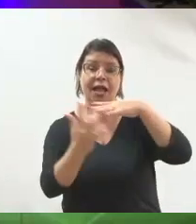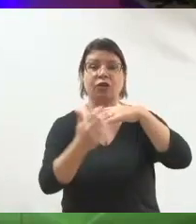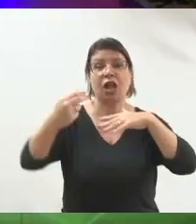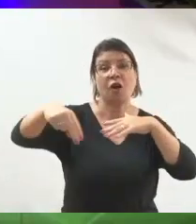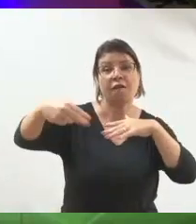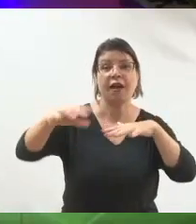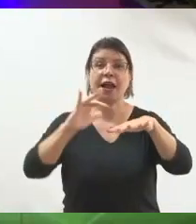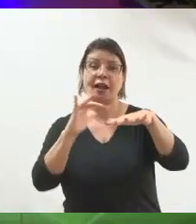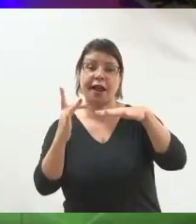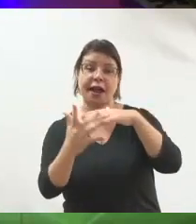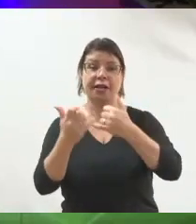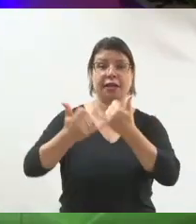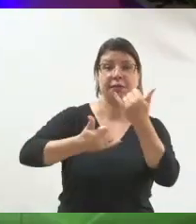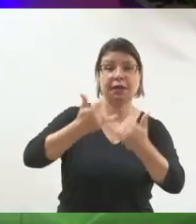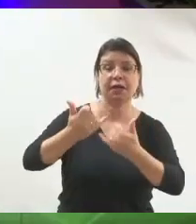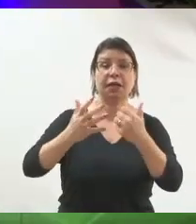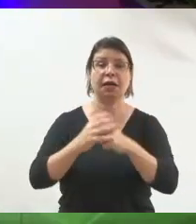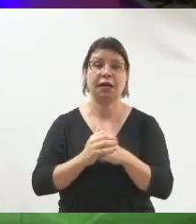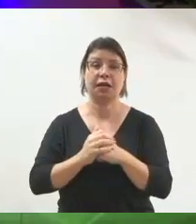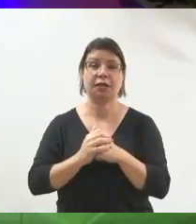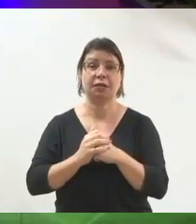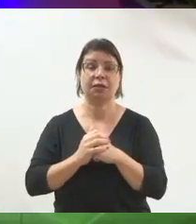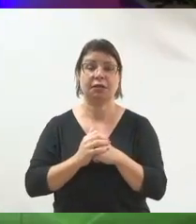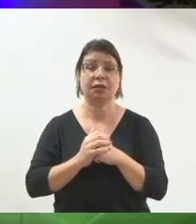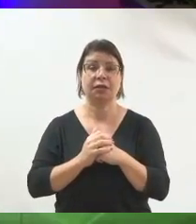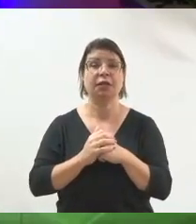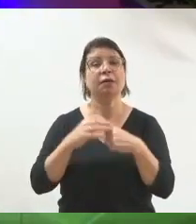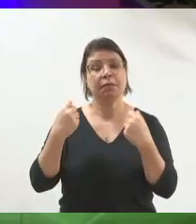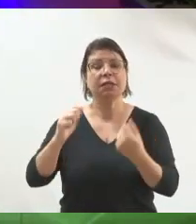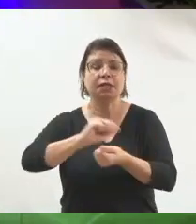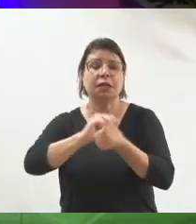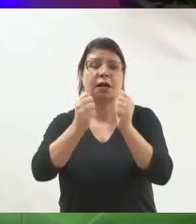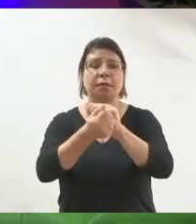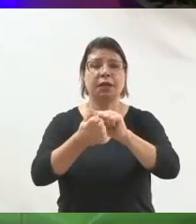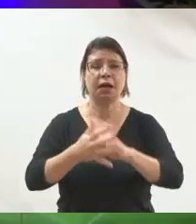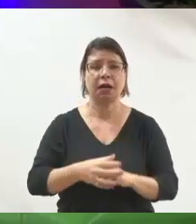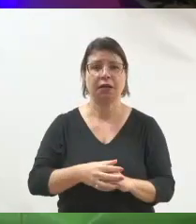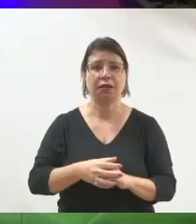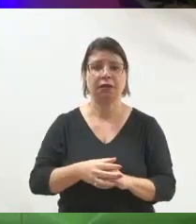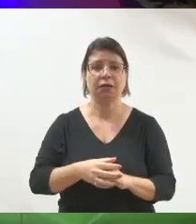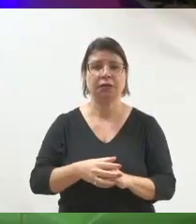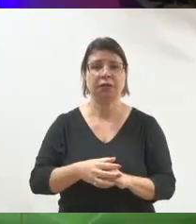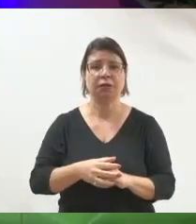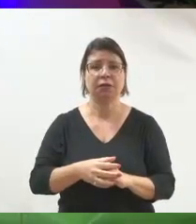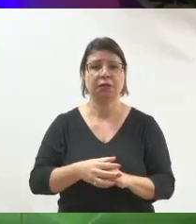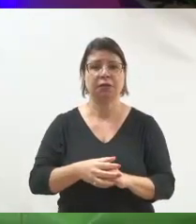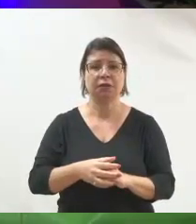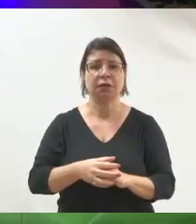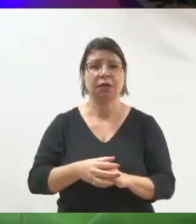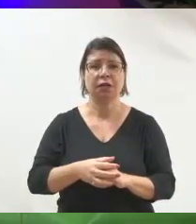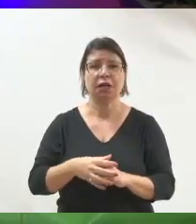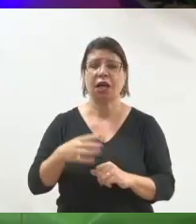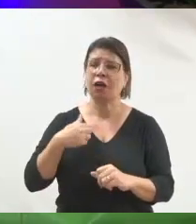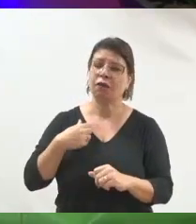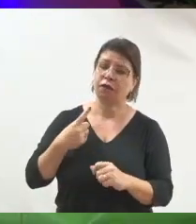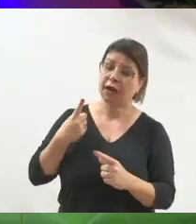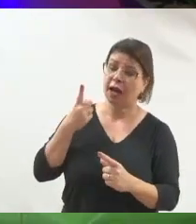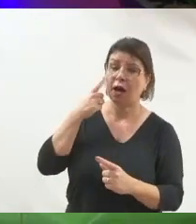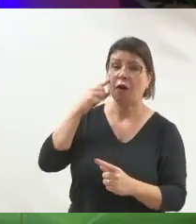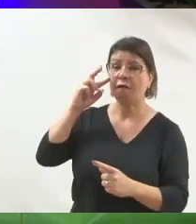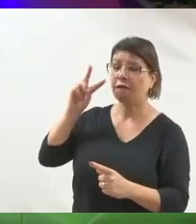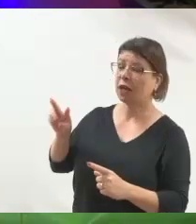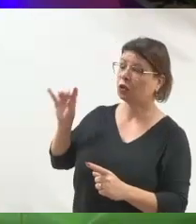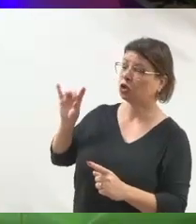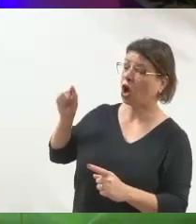Então, gente não deve ficar olhando o nosso parceiro de briga política,